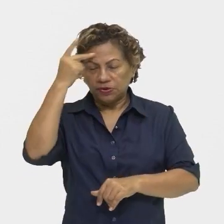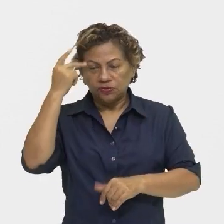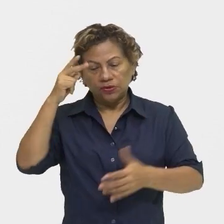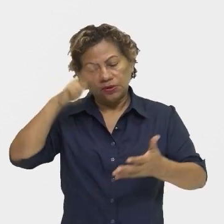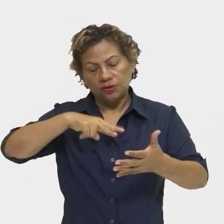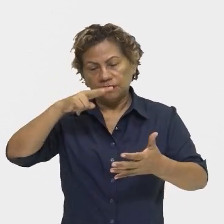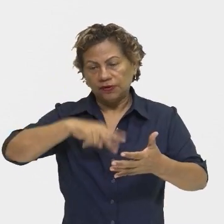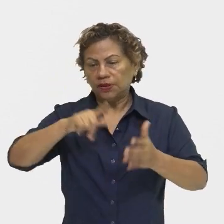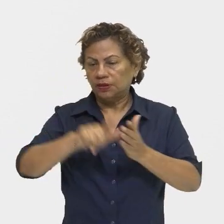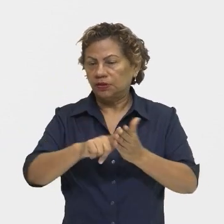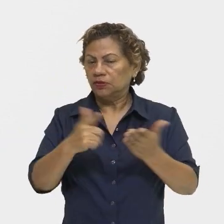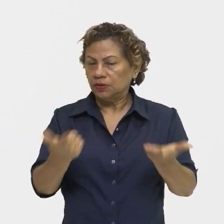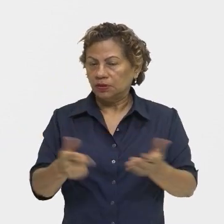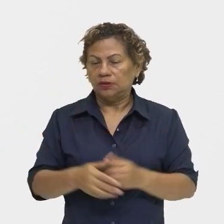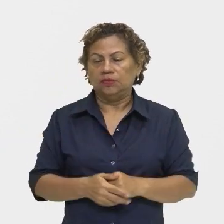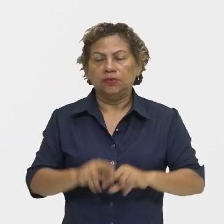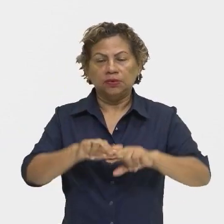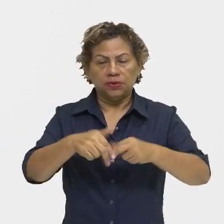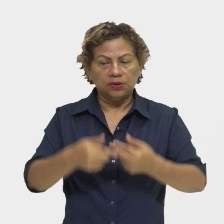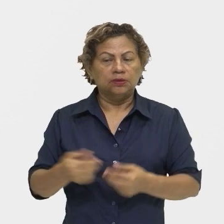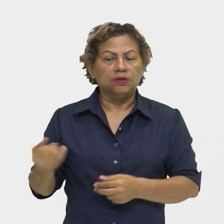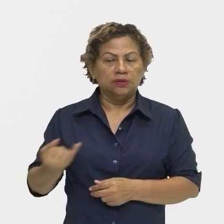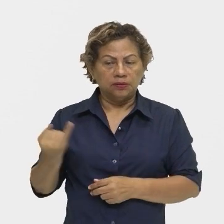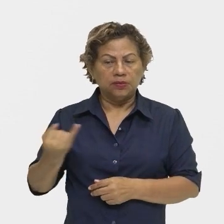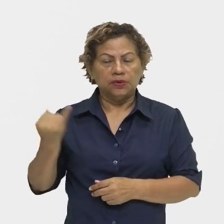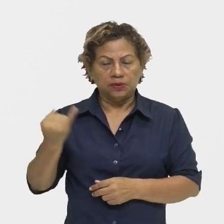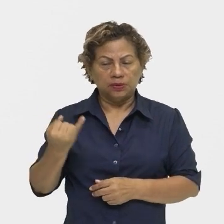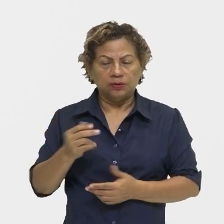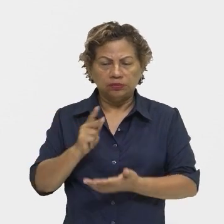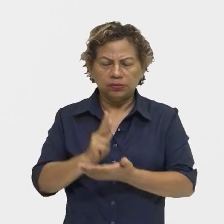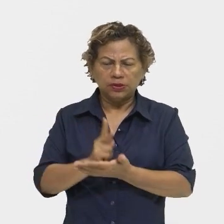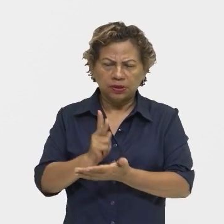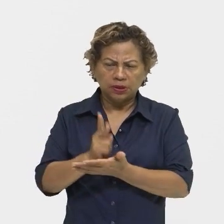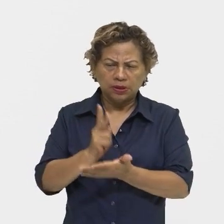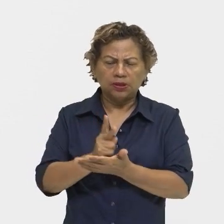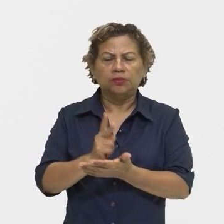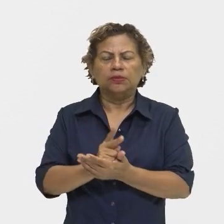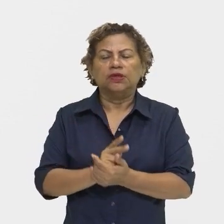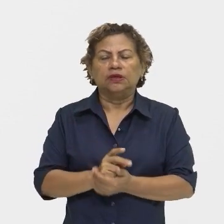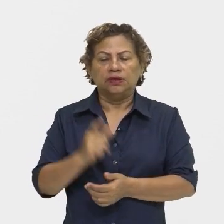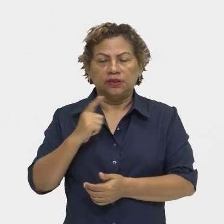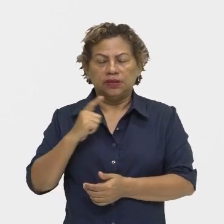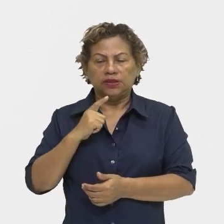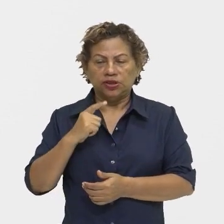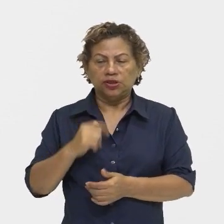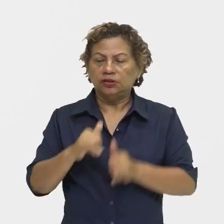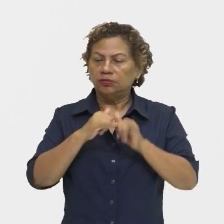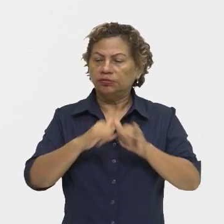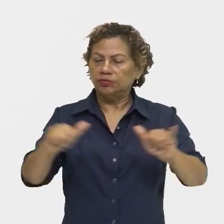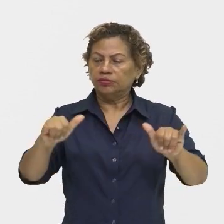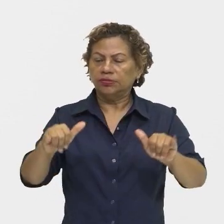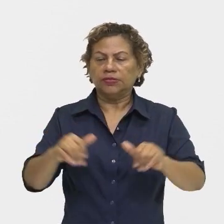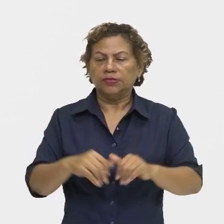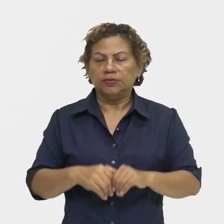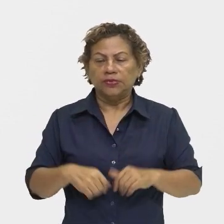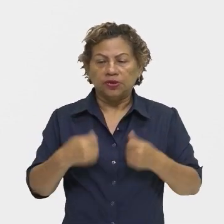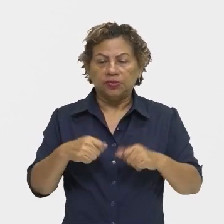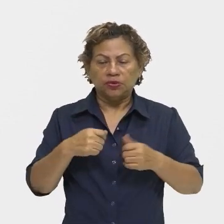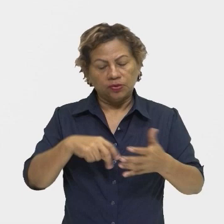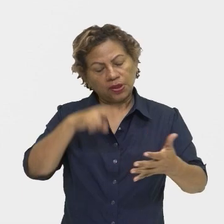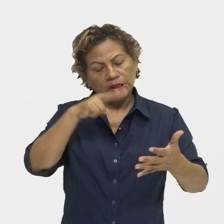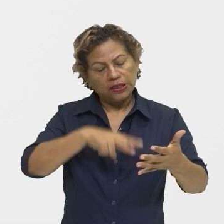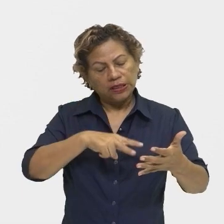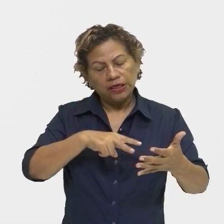né? Então, por isso que é importante a gente, sempre que tiver uma notícia em um jornal, a gente sempre tem que procurar em outros